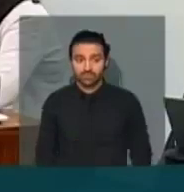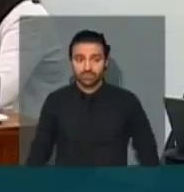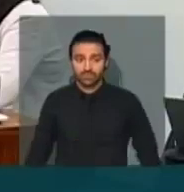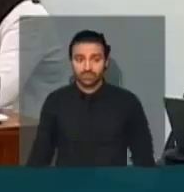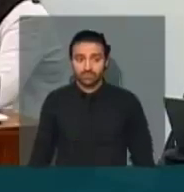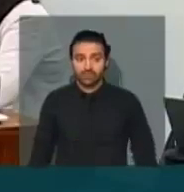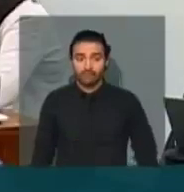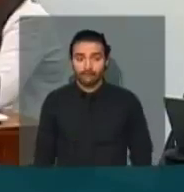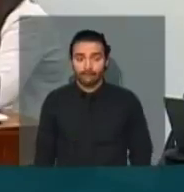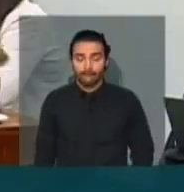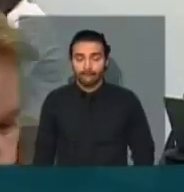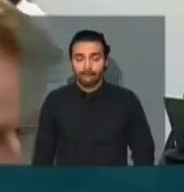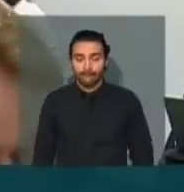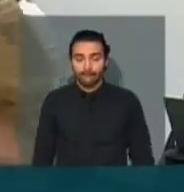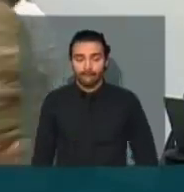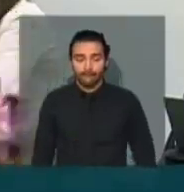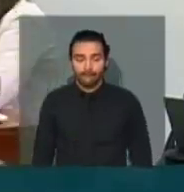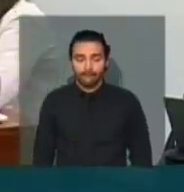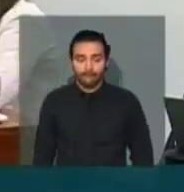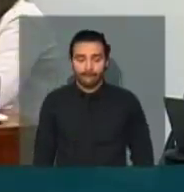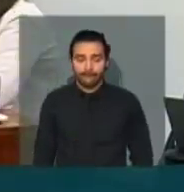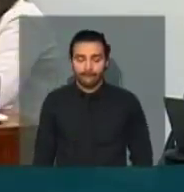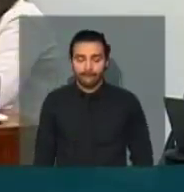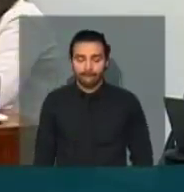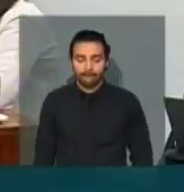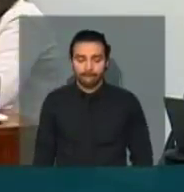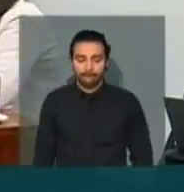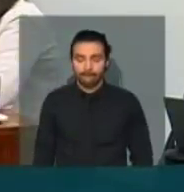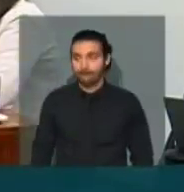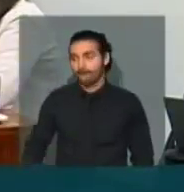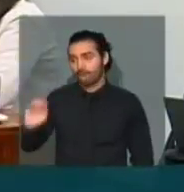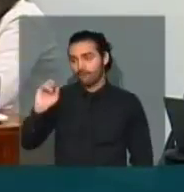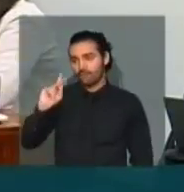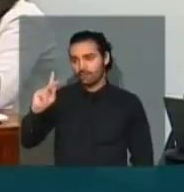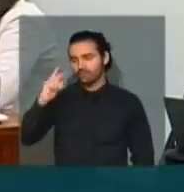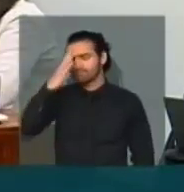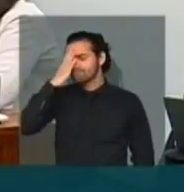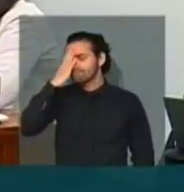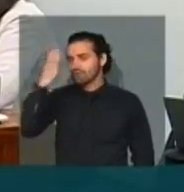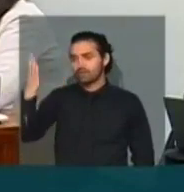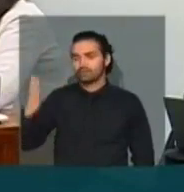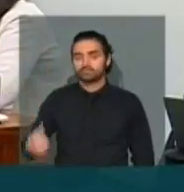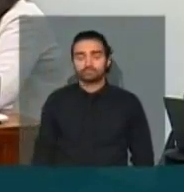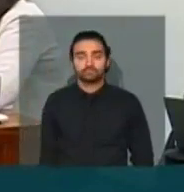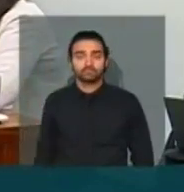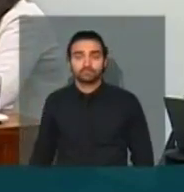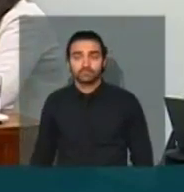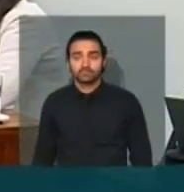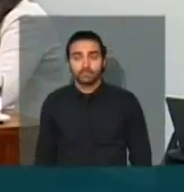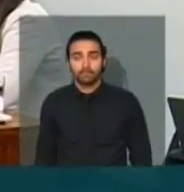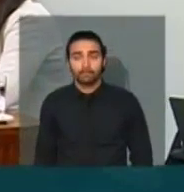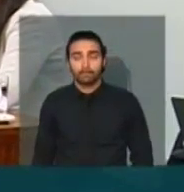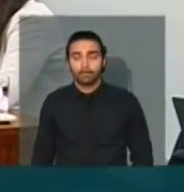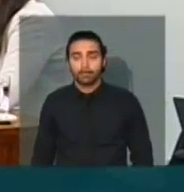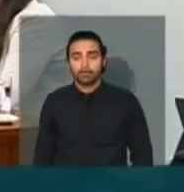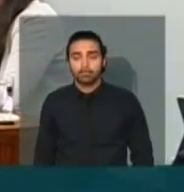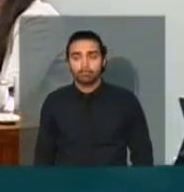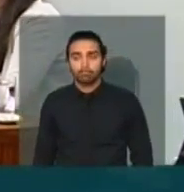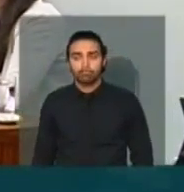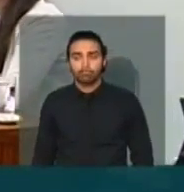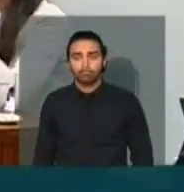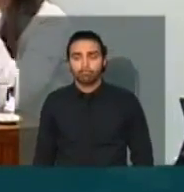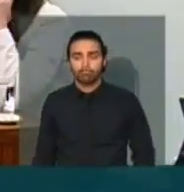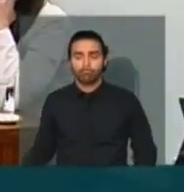Presidente, muito obrigado. Indo exatamente ao encontro do que